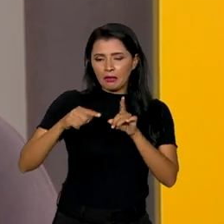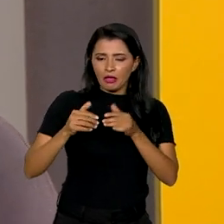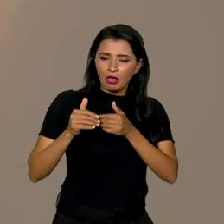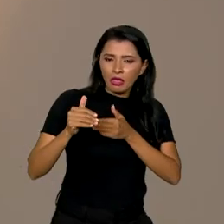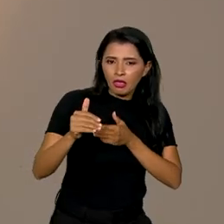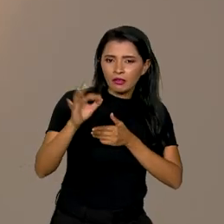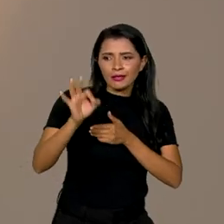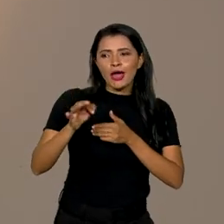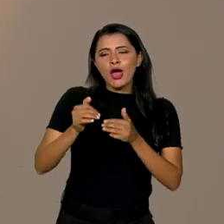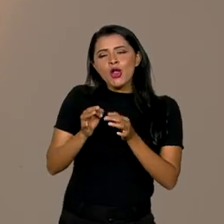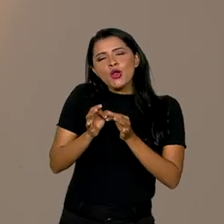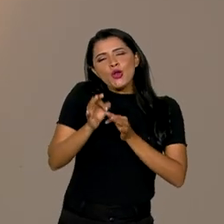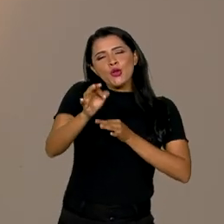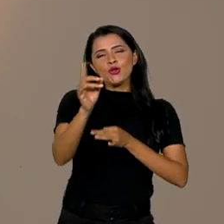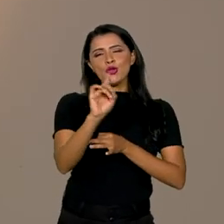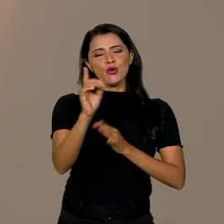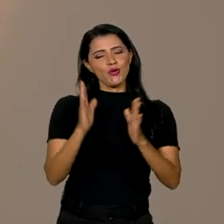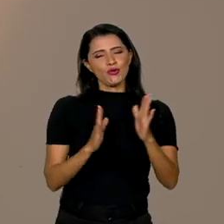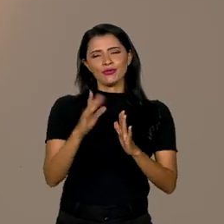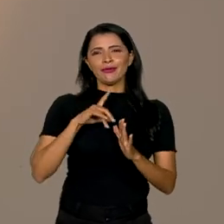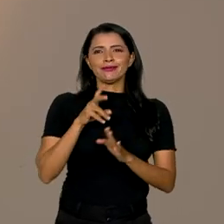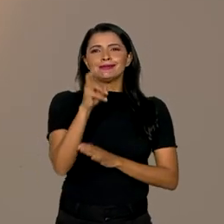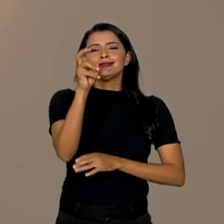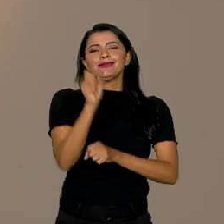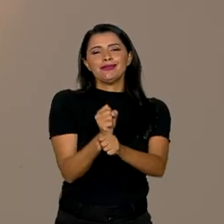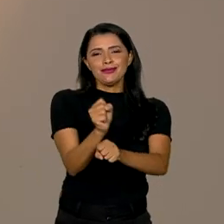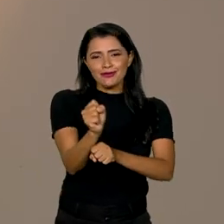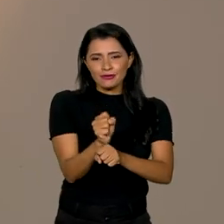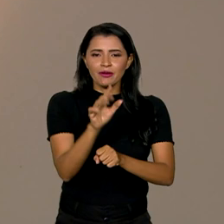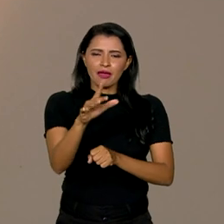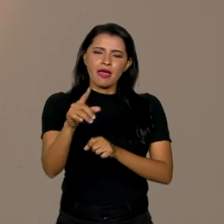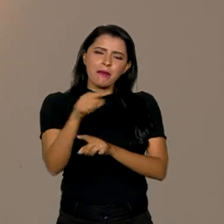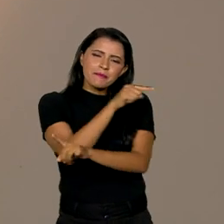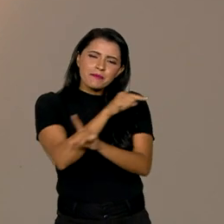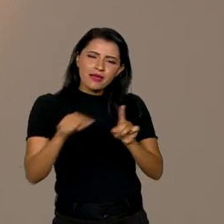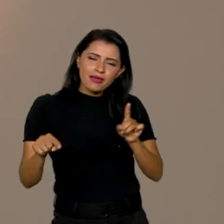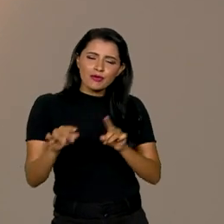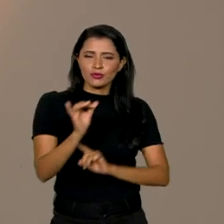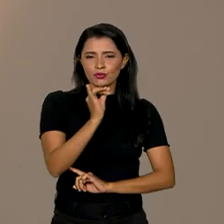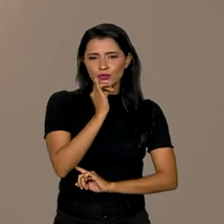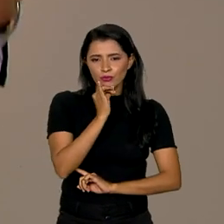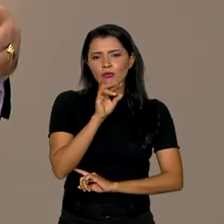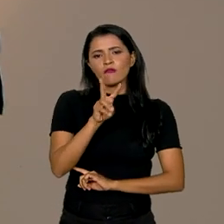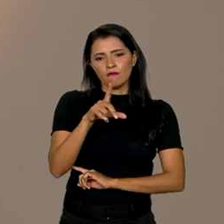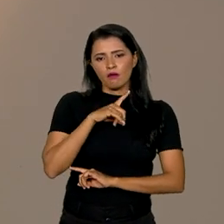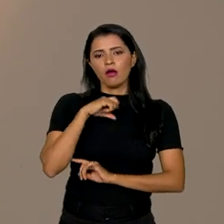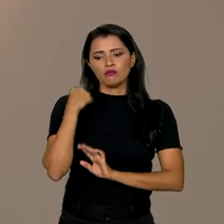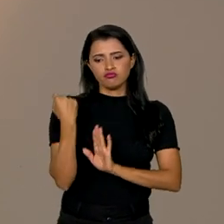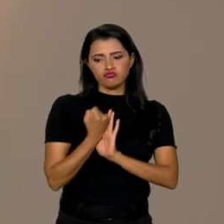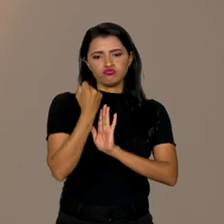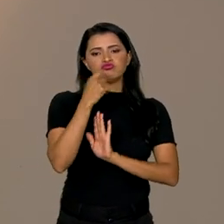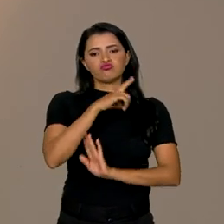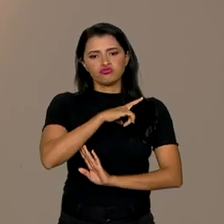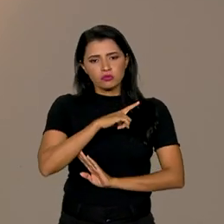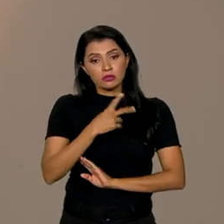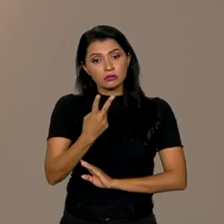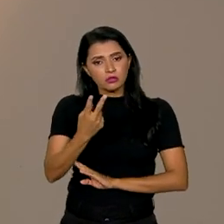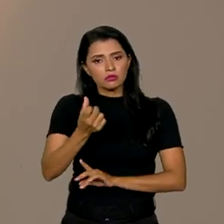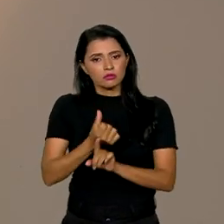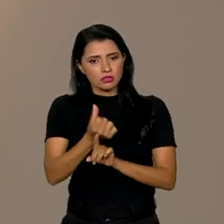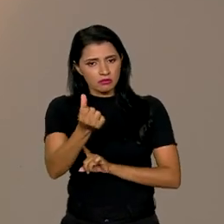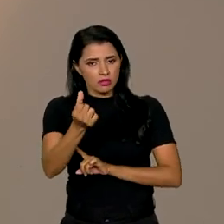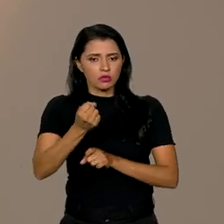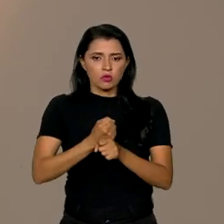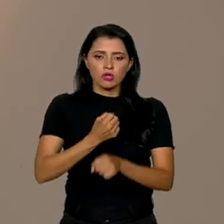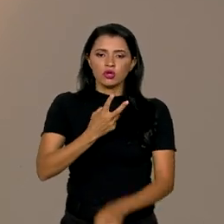Longo prazo não, porque seria longo prazo de 5 anos. É mais a médio prazo, ou seja, vai ter impacto a partir do segundo semestre